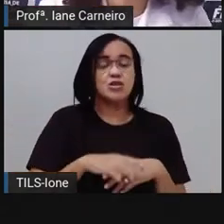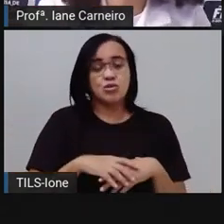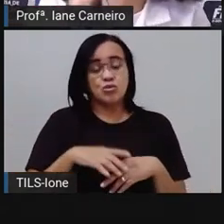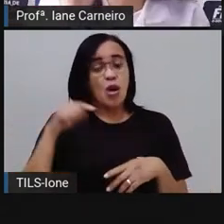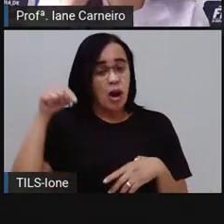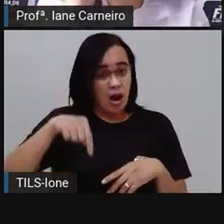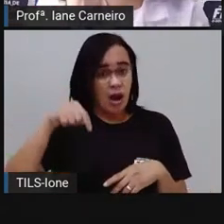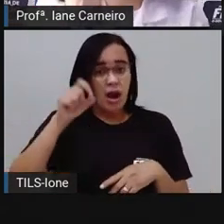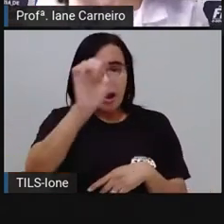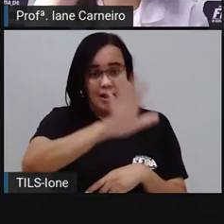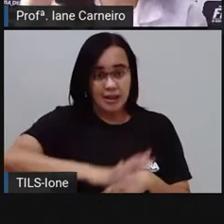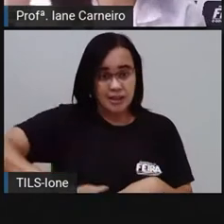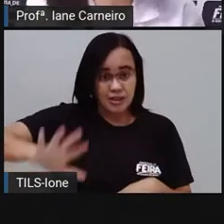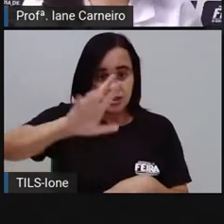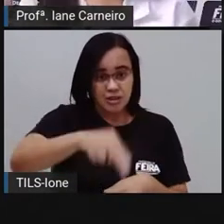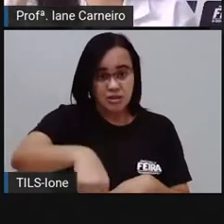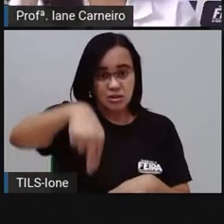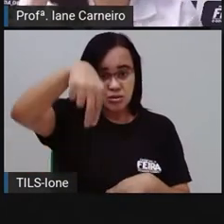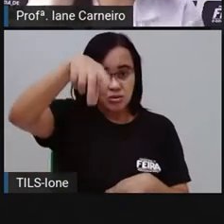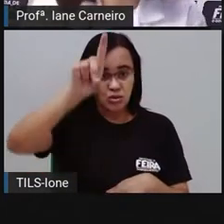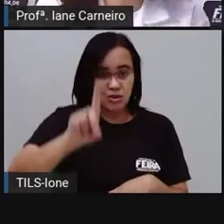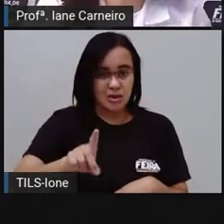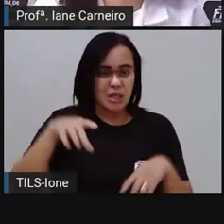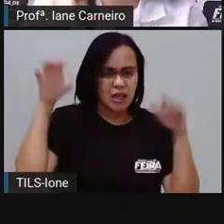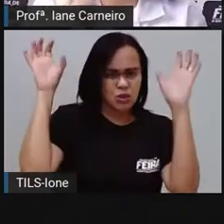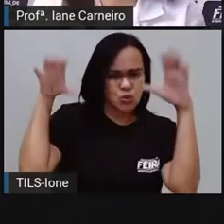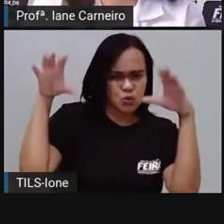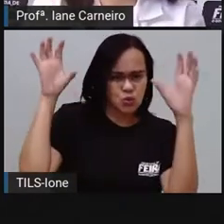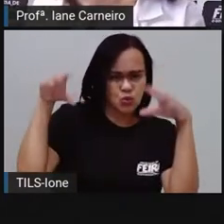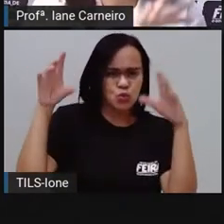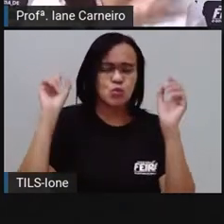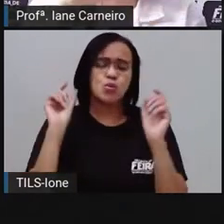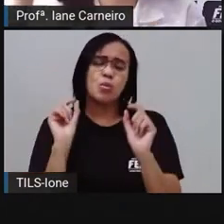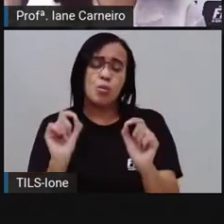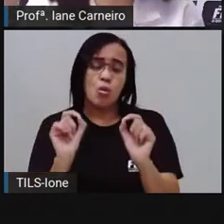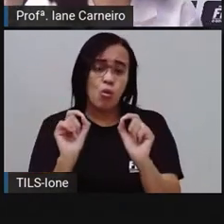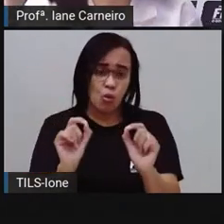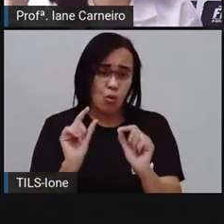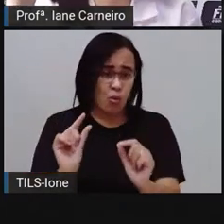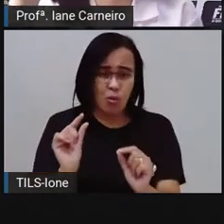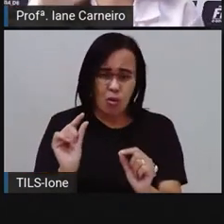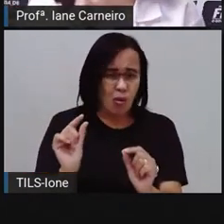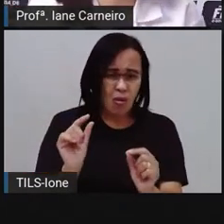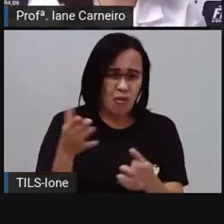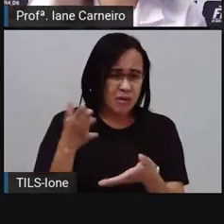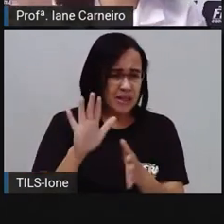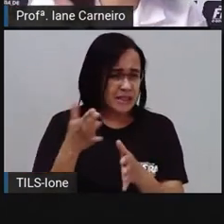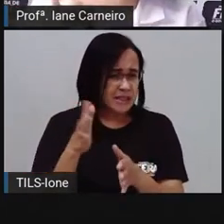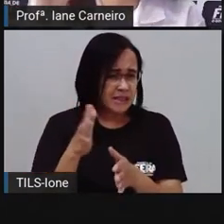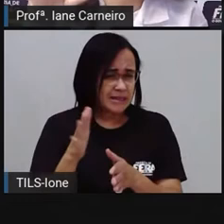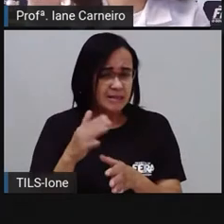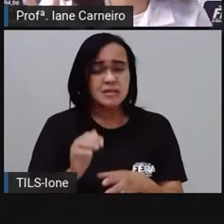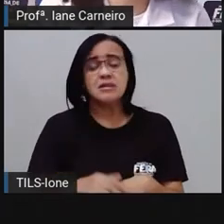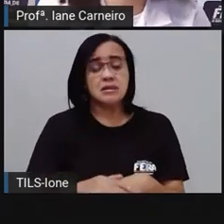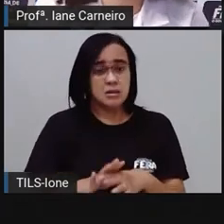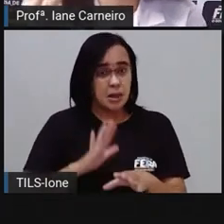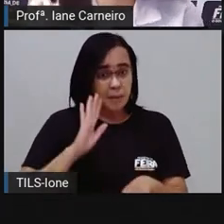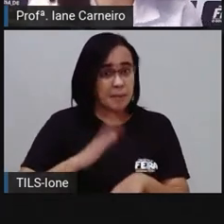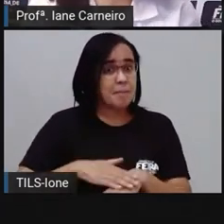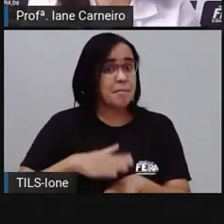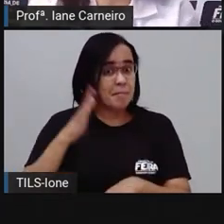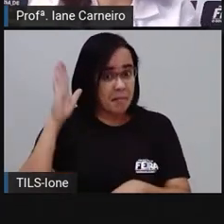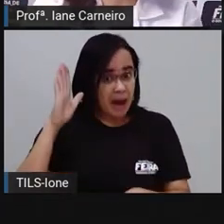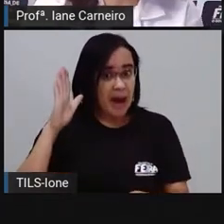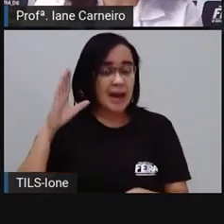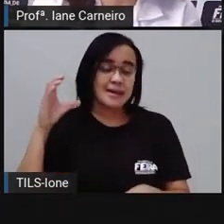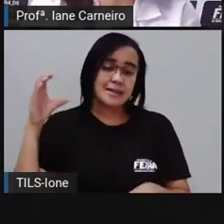pouco, né? Tem épocas do ano em que chove bastante, mas na maioria do ano a gente